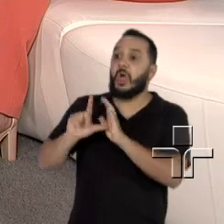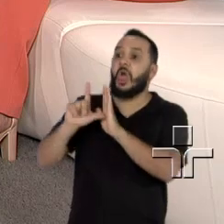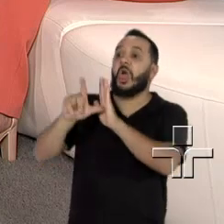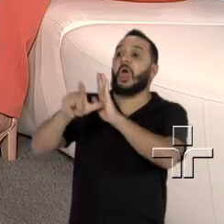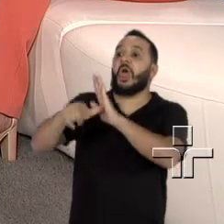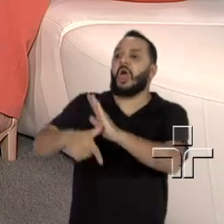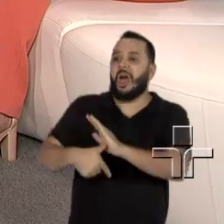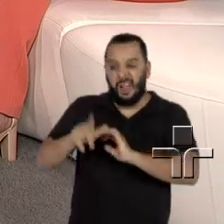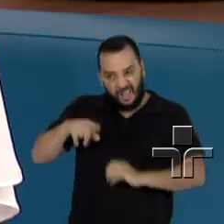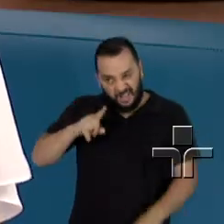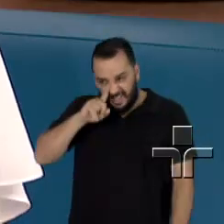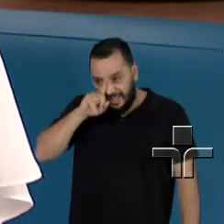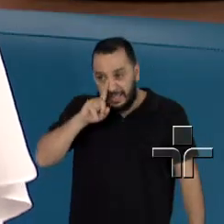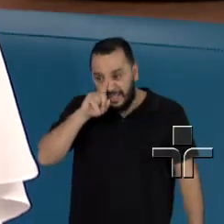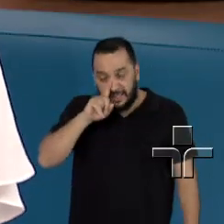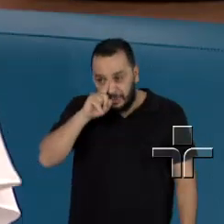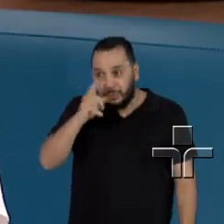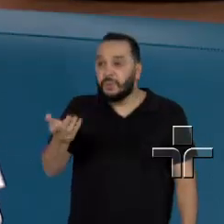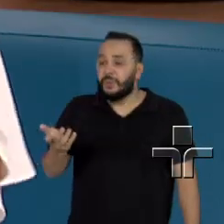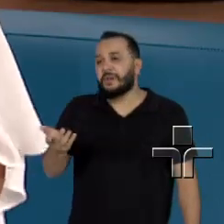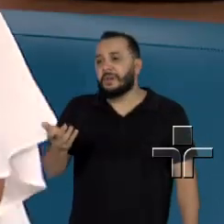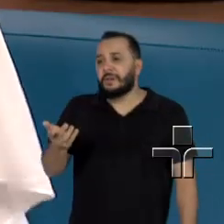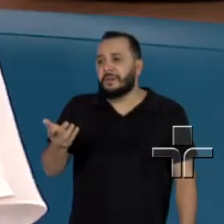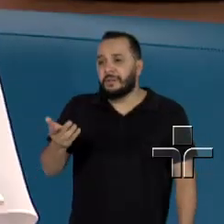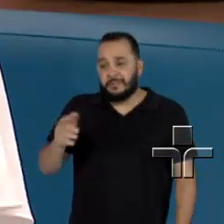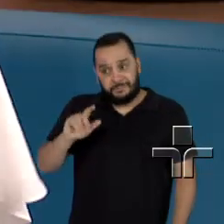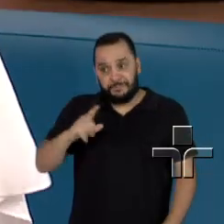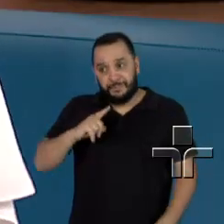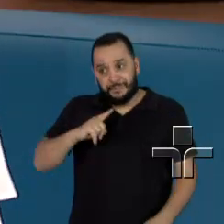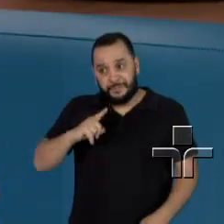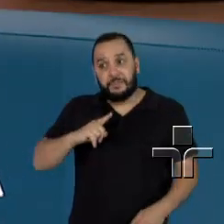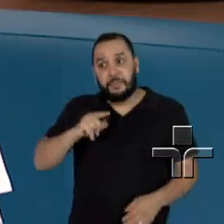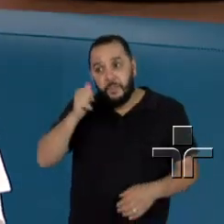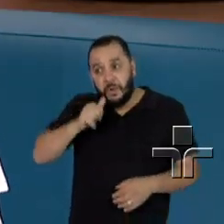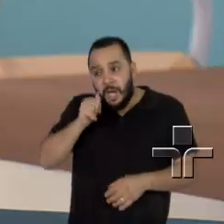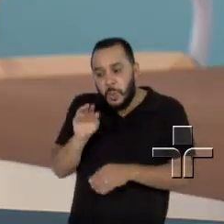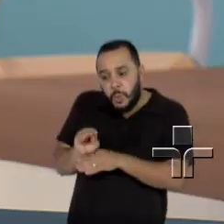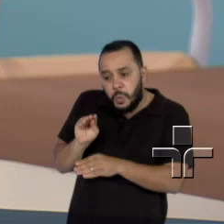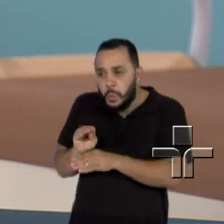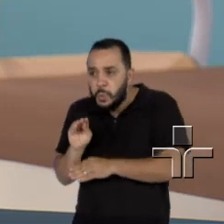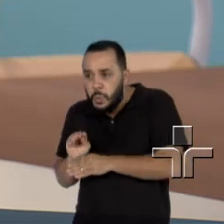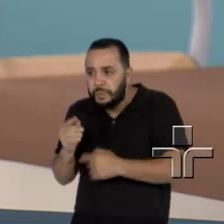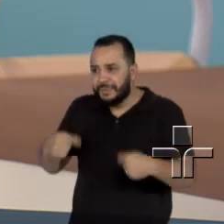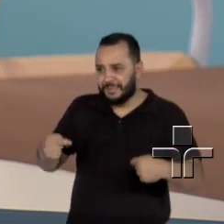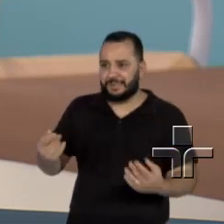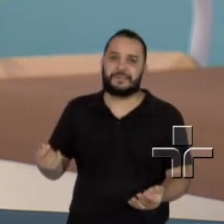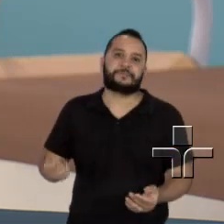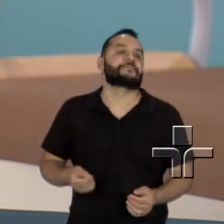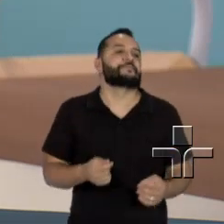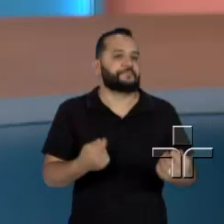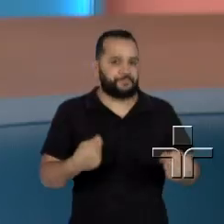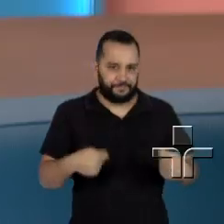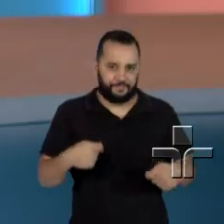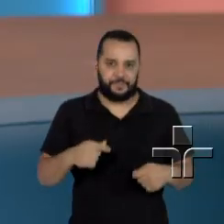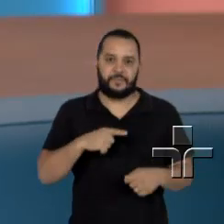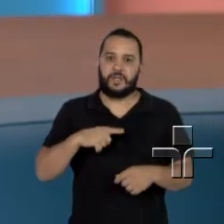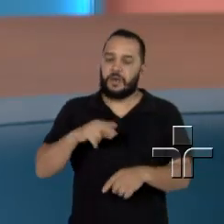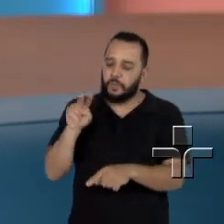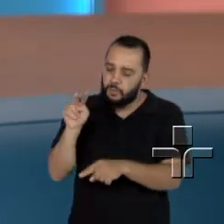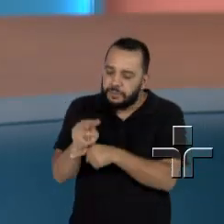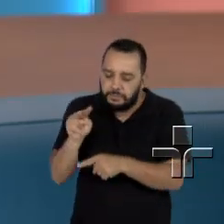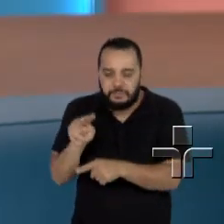de risco? Precisa, a mulher precisa de um acompanhamento maior? Ele é muito mais cuidadoso, porque